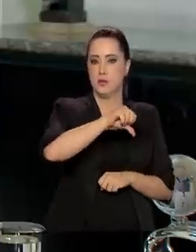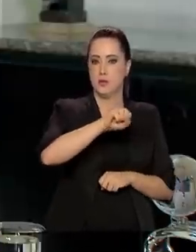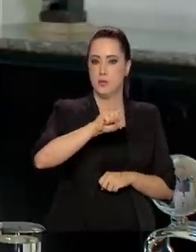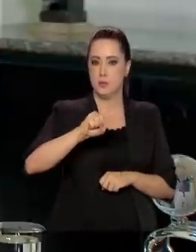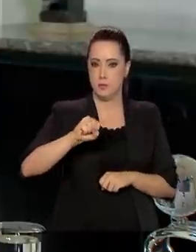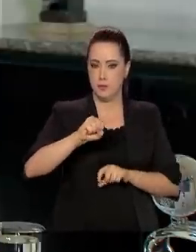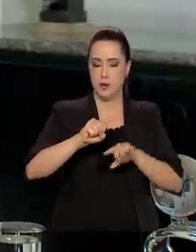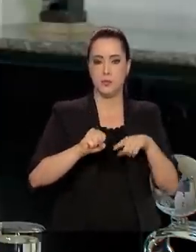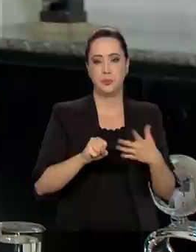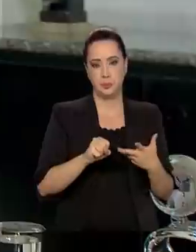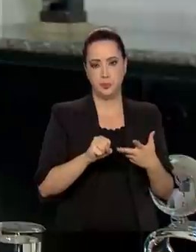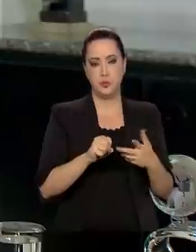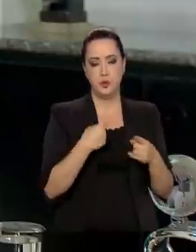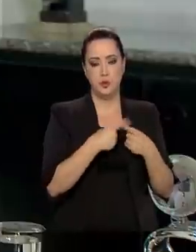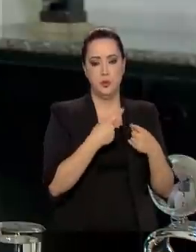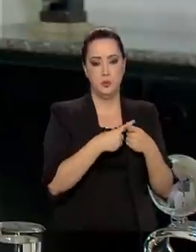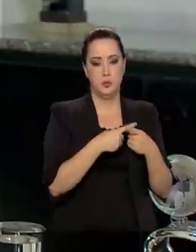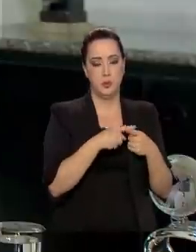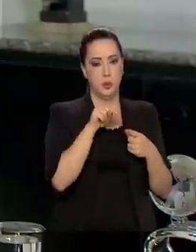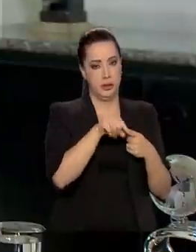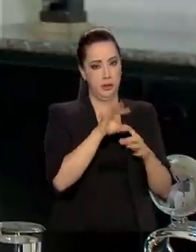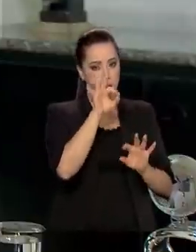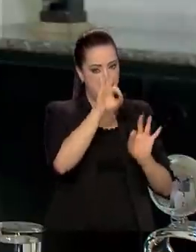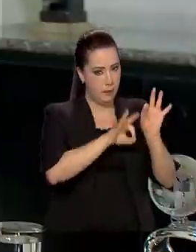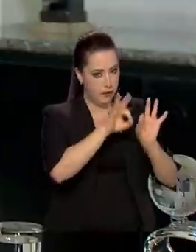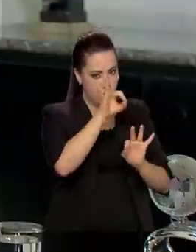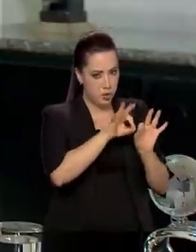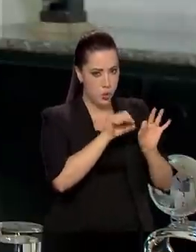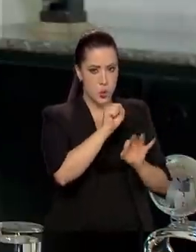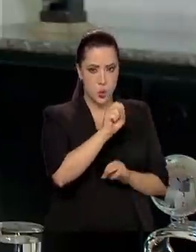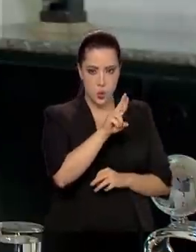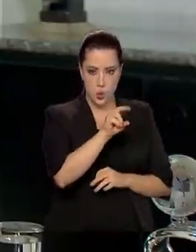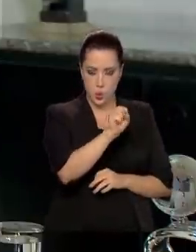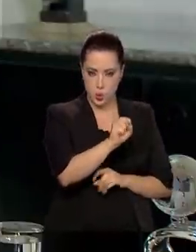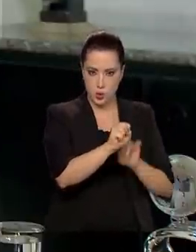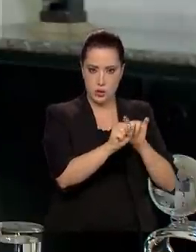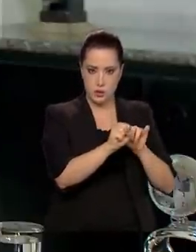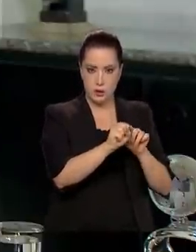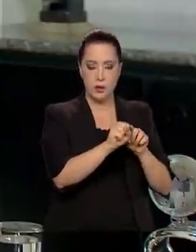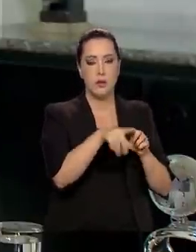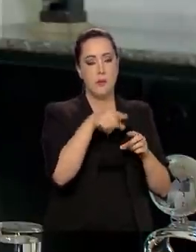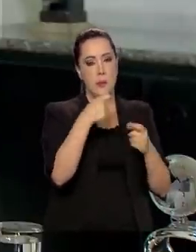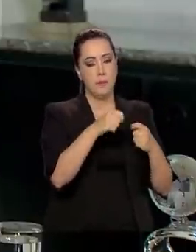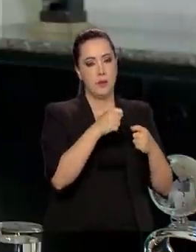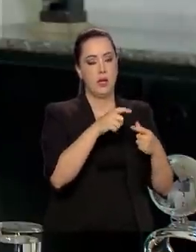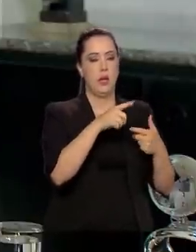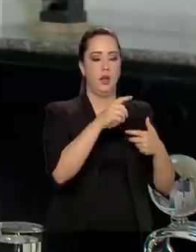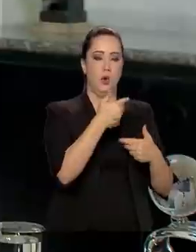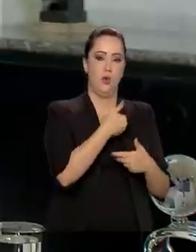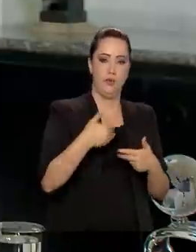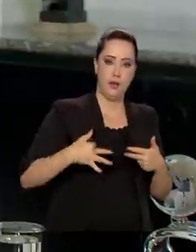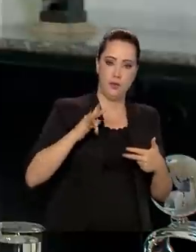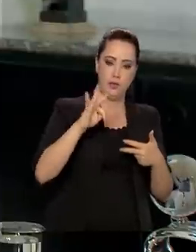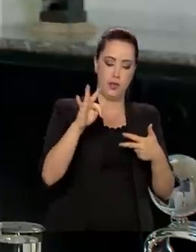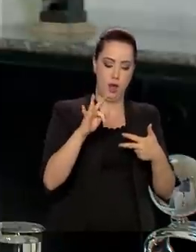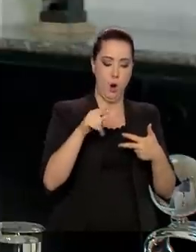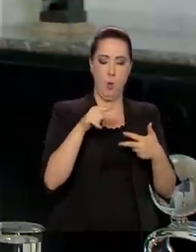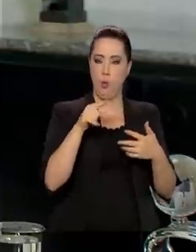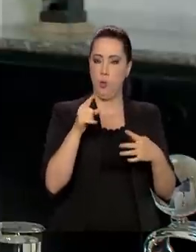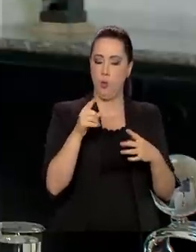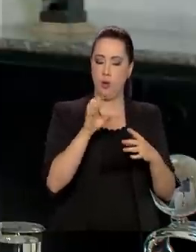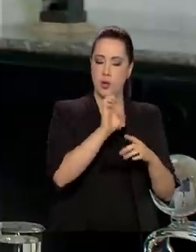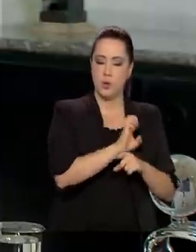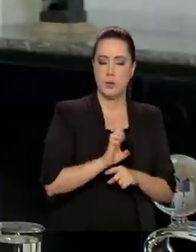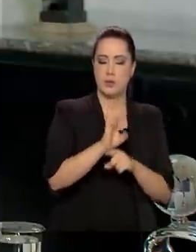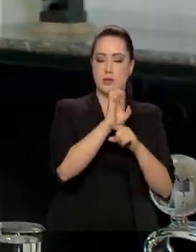clara, desenhado tripartitamente. Então, o SUS tem as execuções do governo federal, do governo do